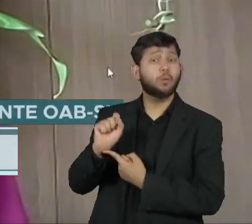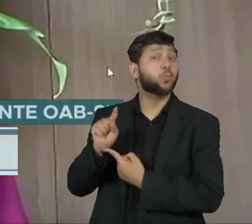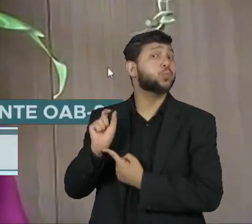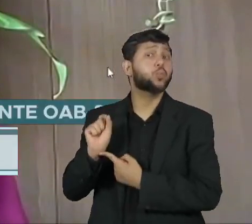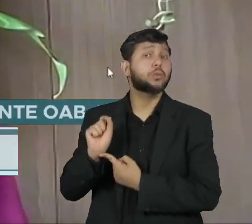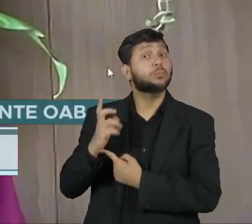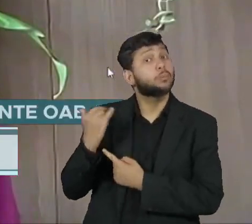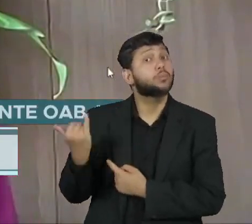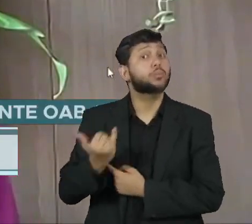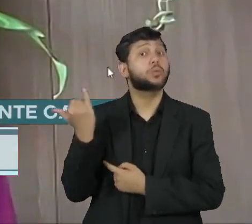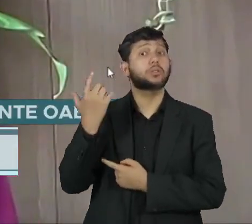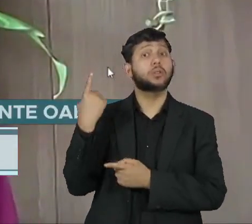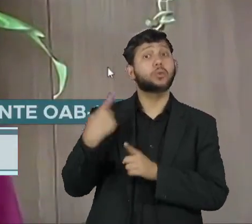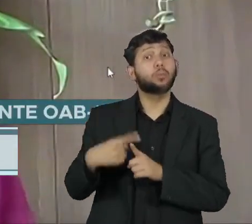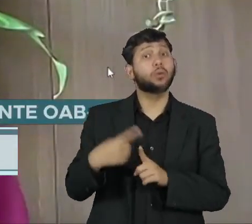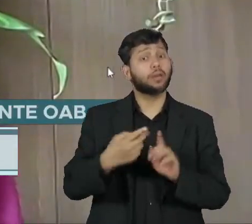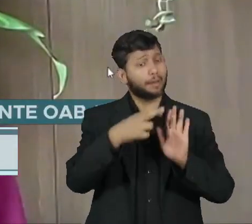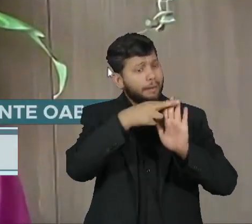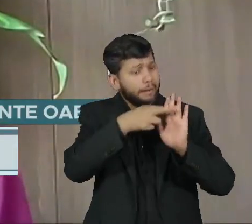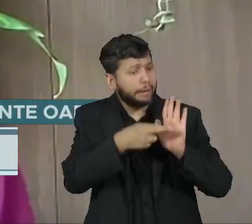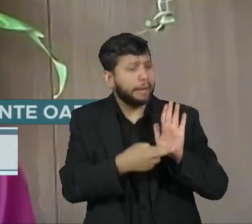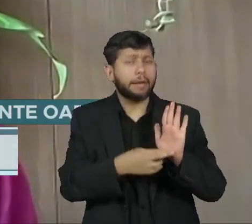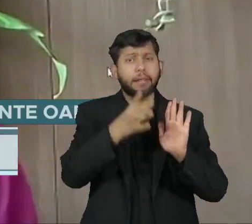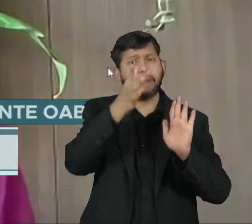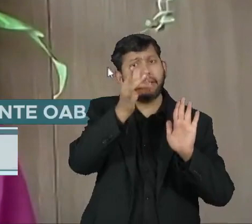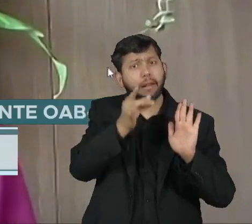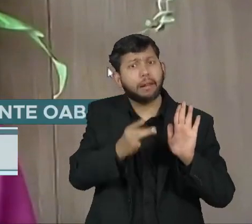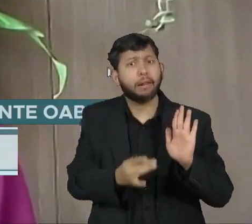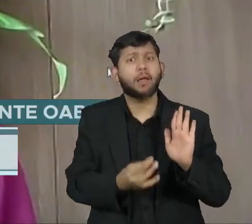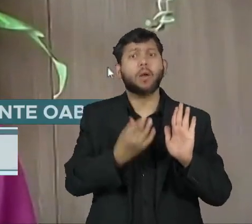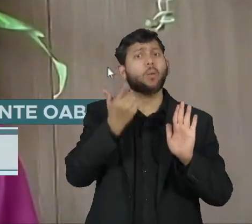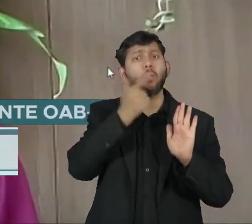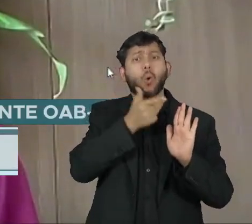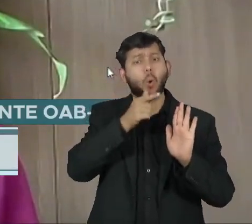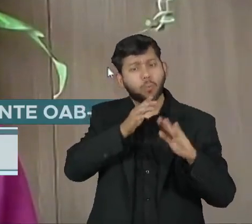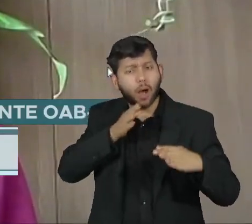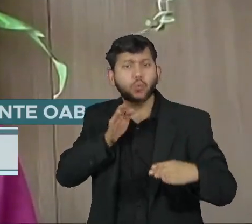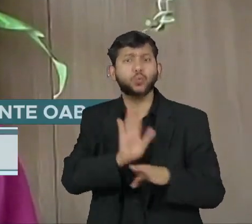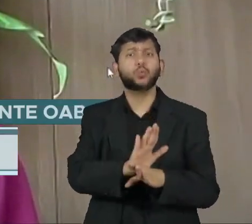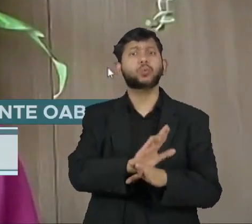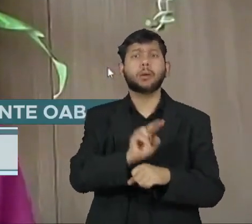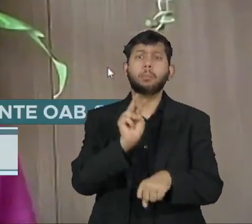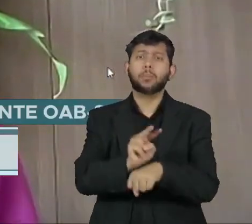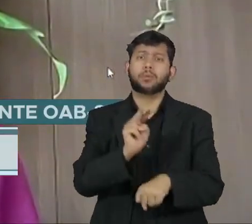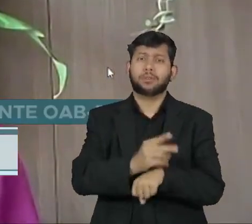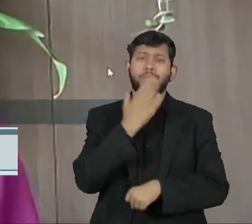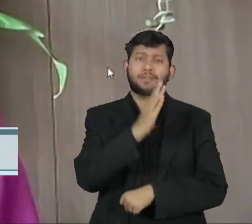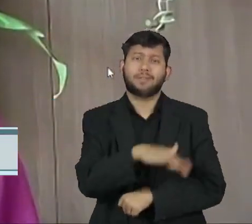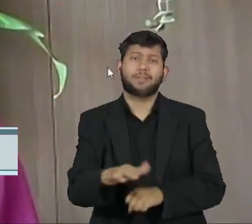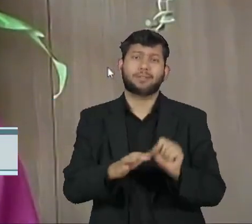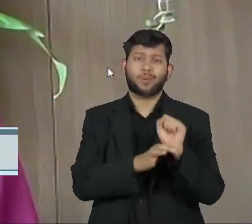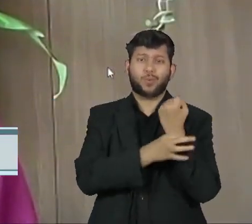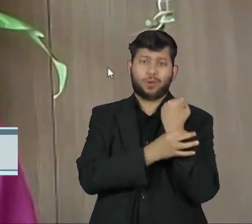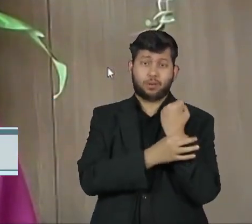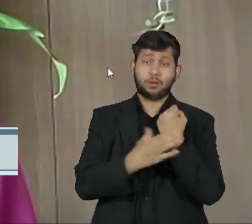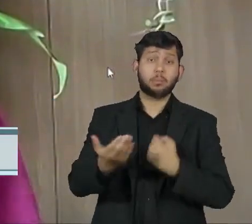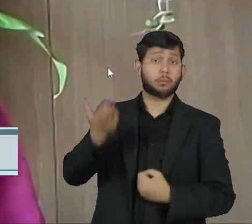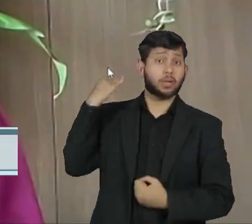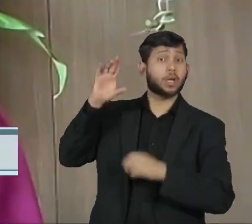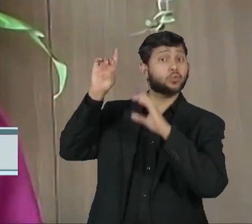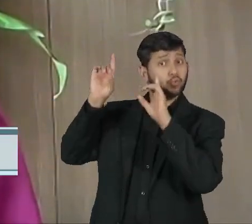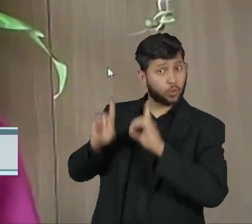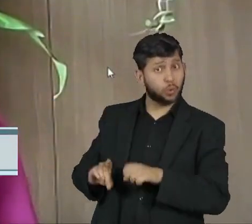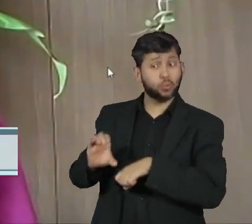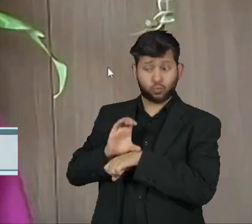porque ele regulamenta e detalha direitos de crianças e adolescentes que já estavam previstos, por exemplo,